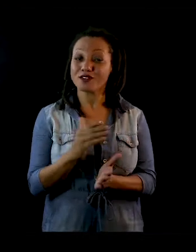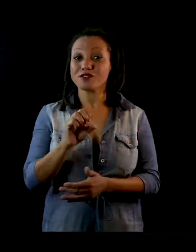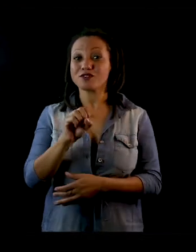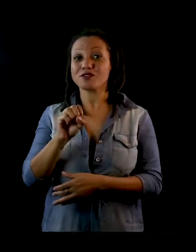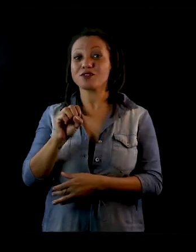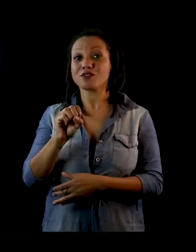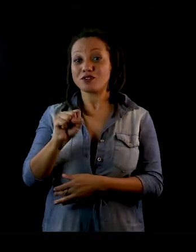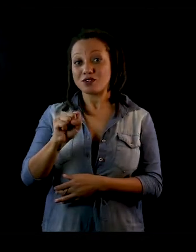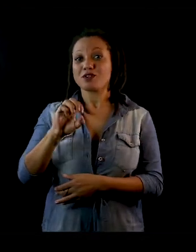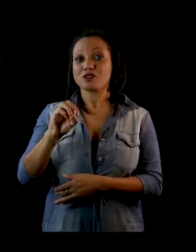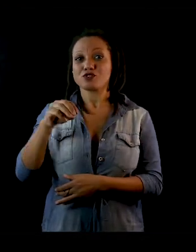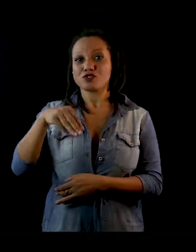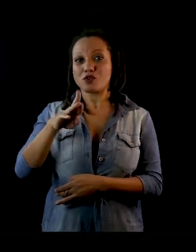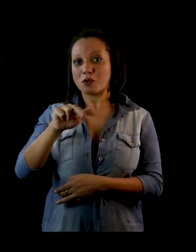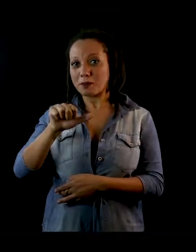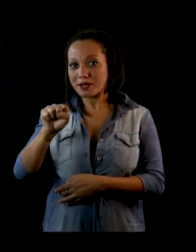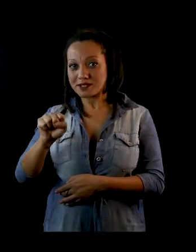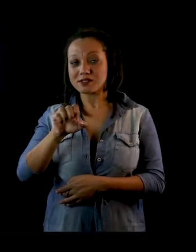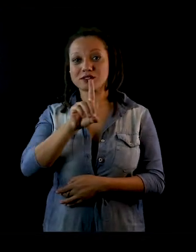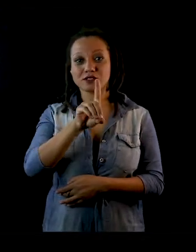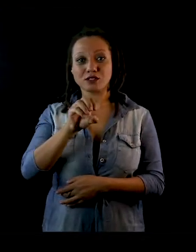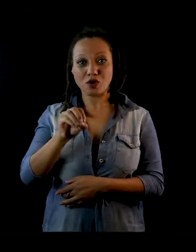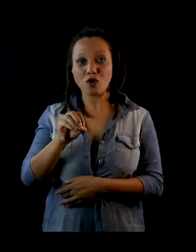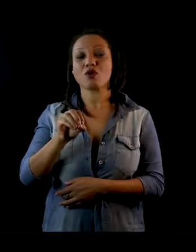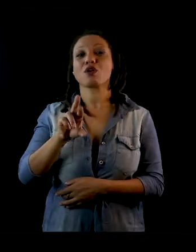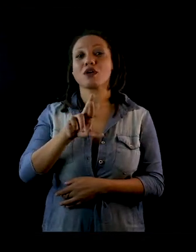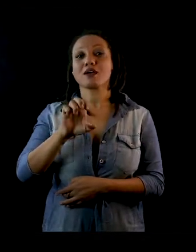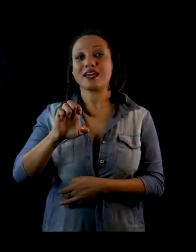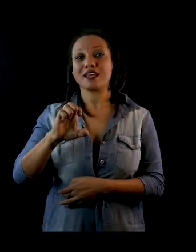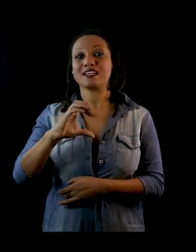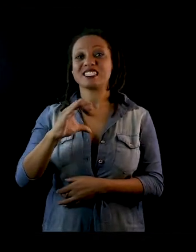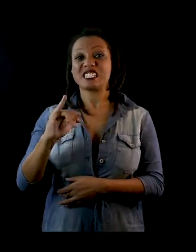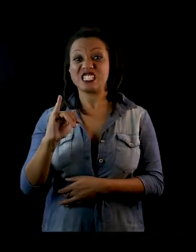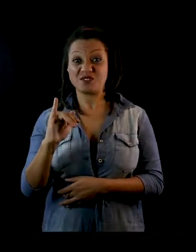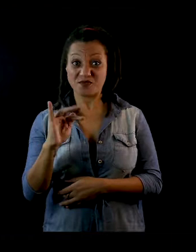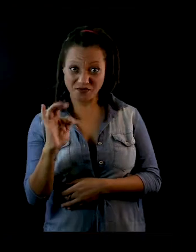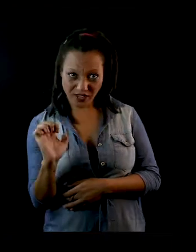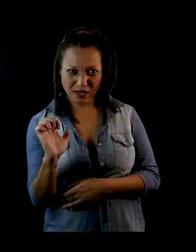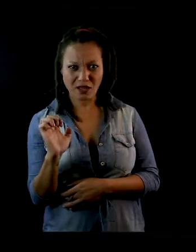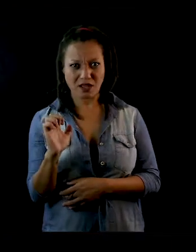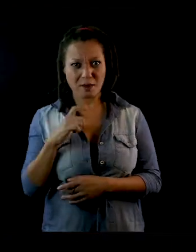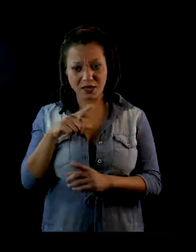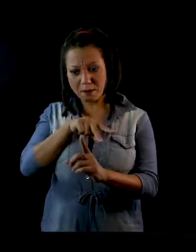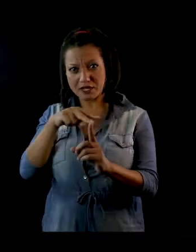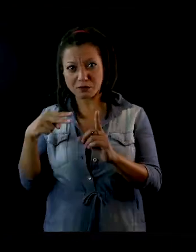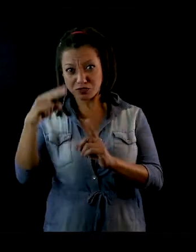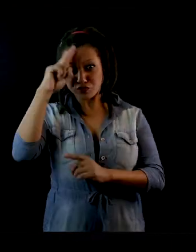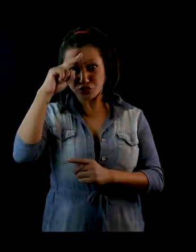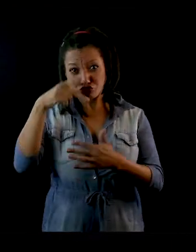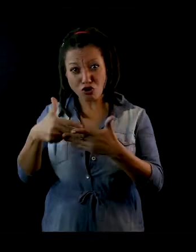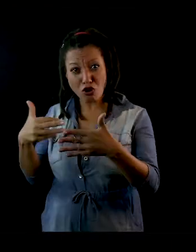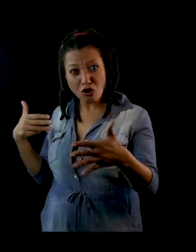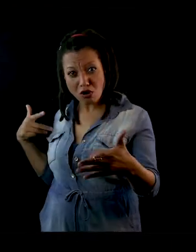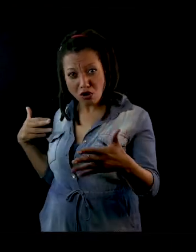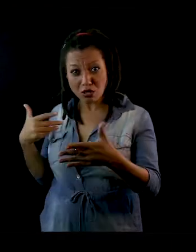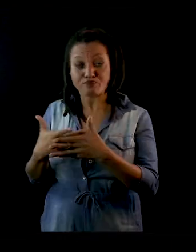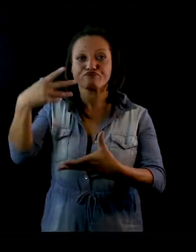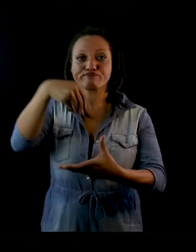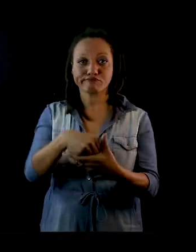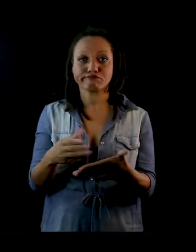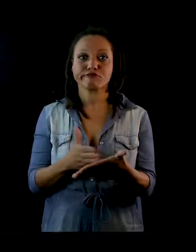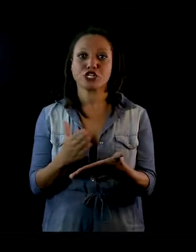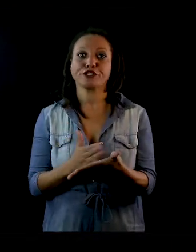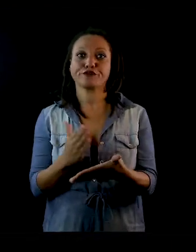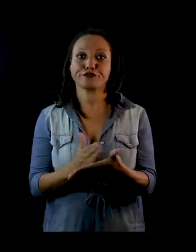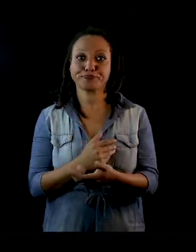realmente. Eu peguei a parte da minha pesquisa histórica e coloquei em duas histórias. A primeira história